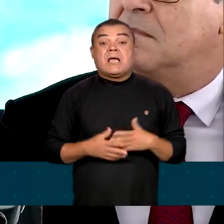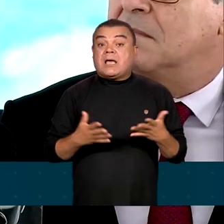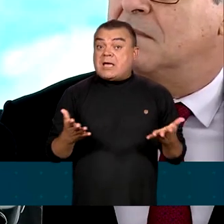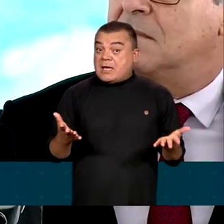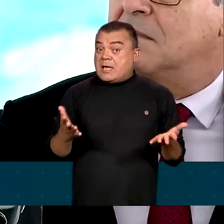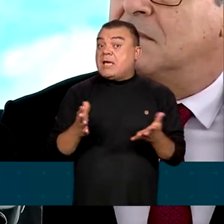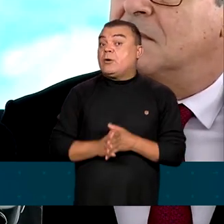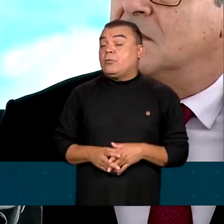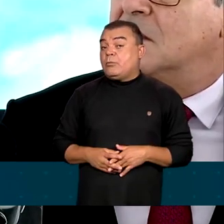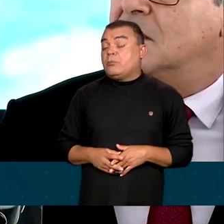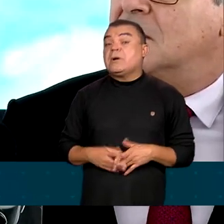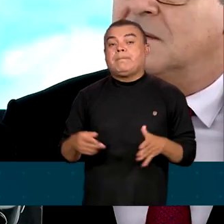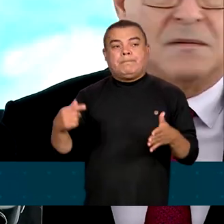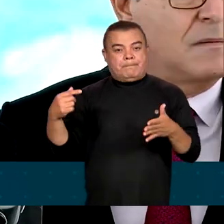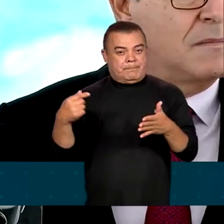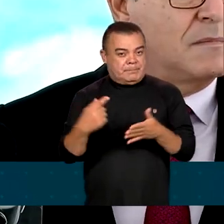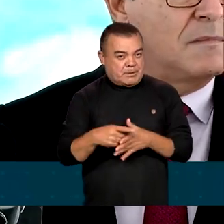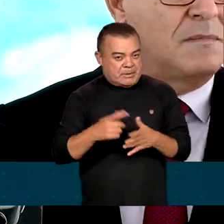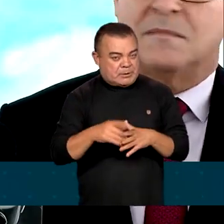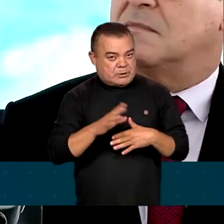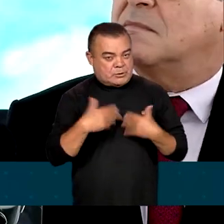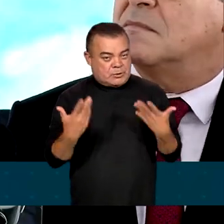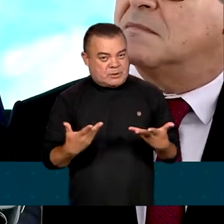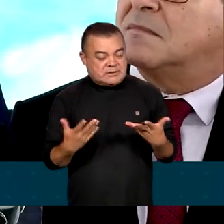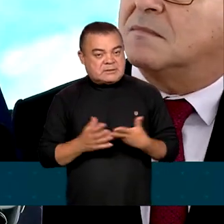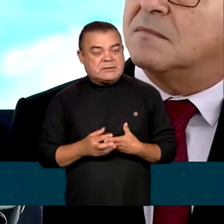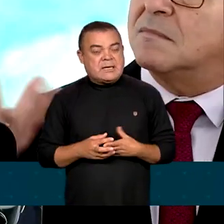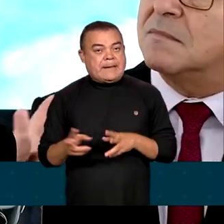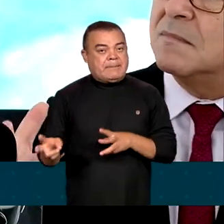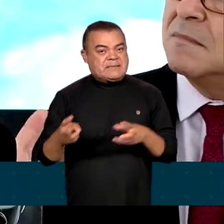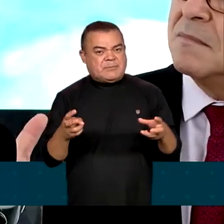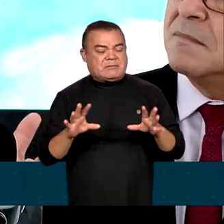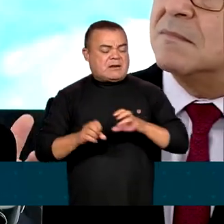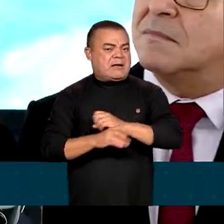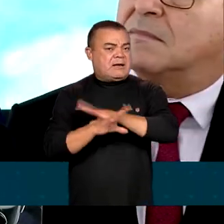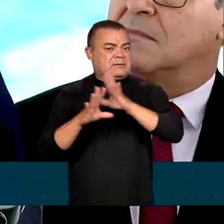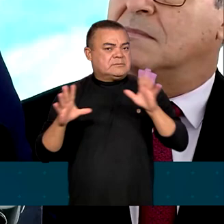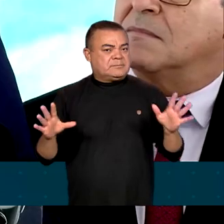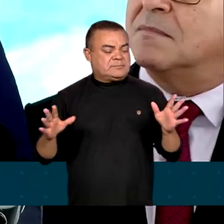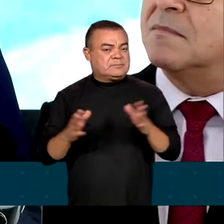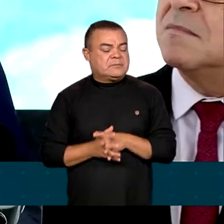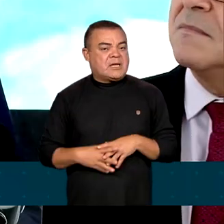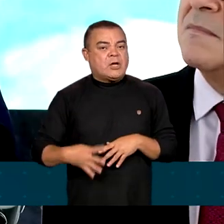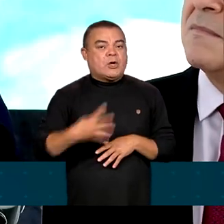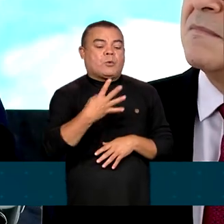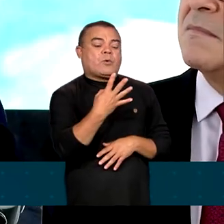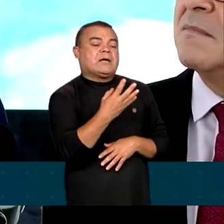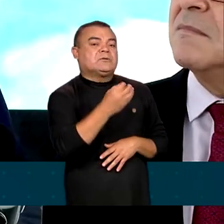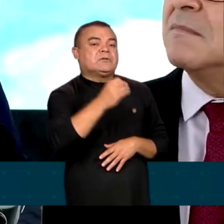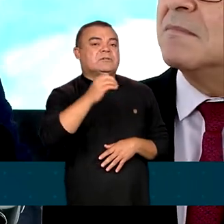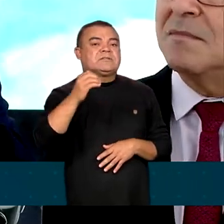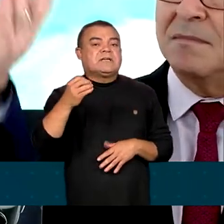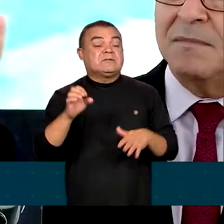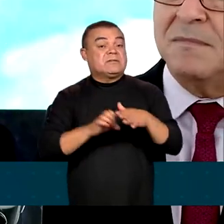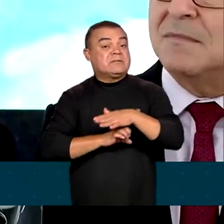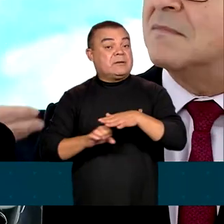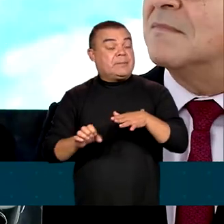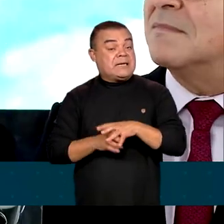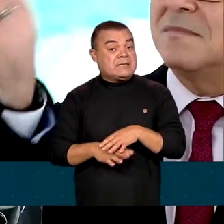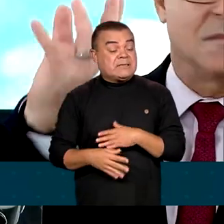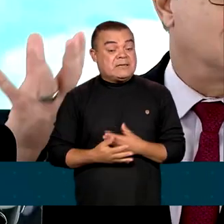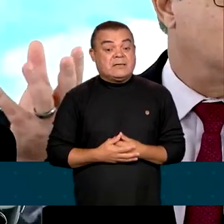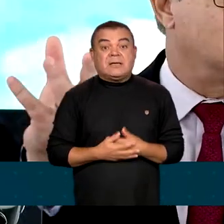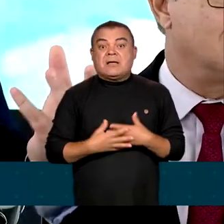questão que nós tratamos, porque, claro, foram 400 empresários e iriam 500,